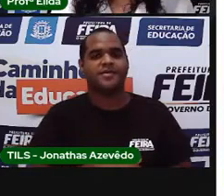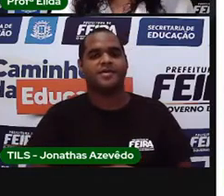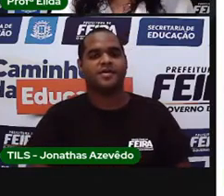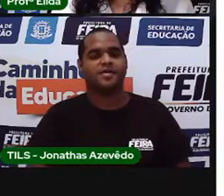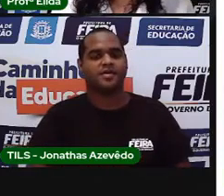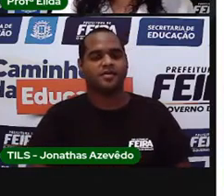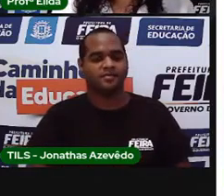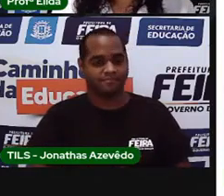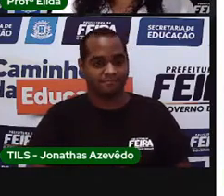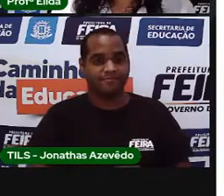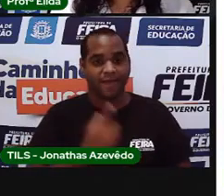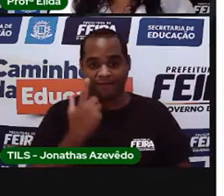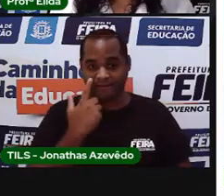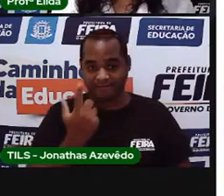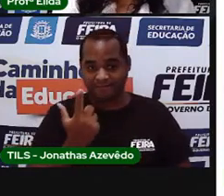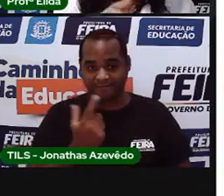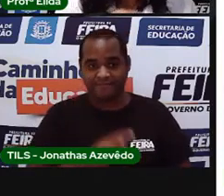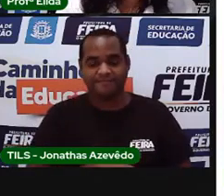Então, Primeiro. Viu?